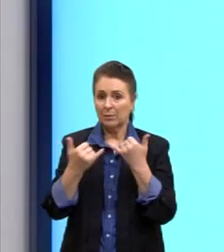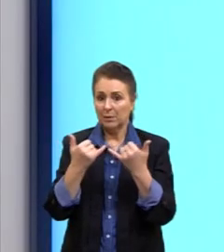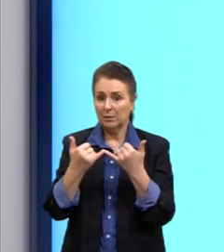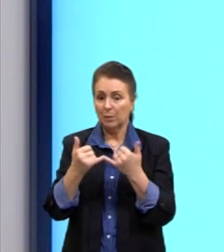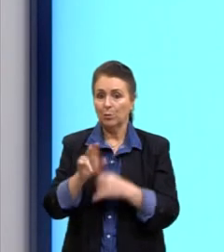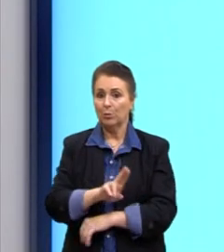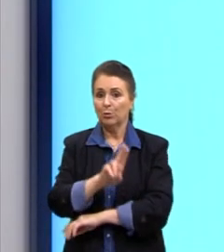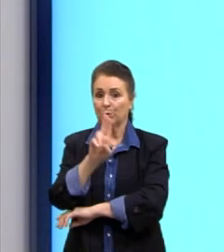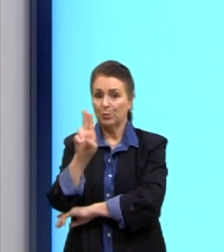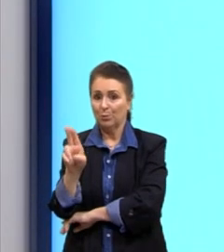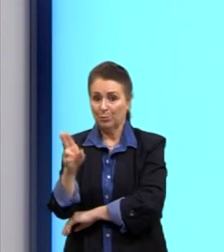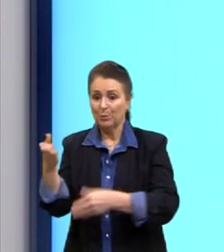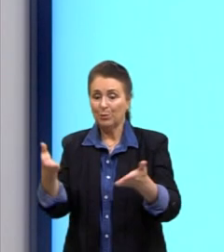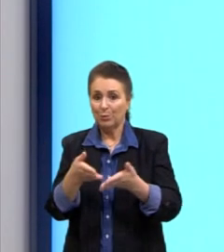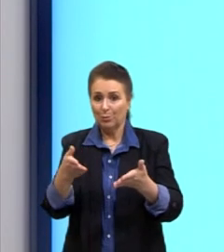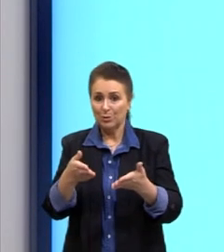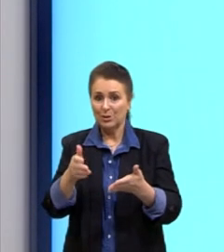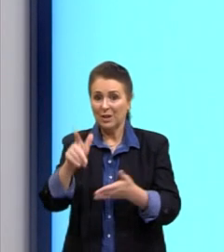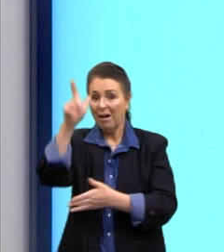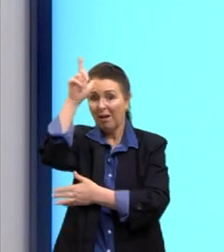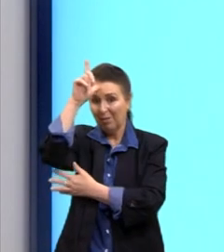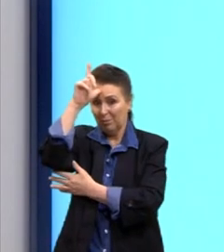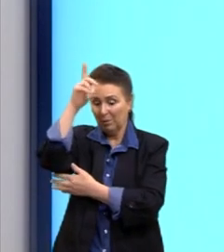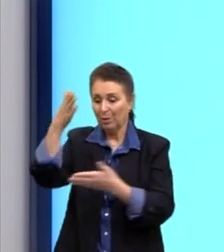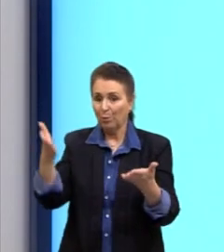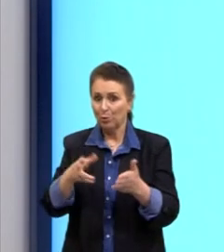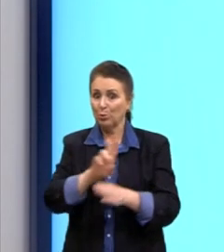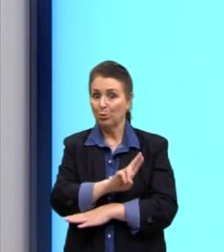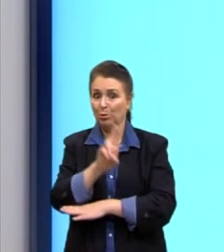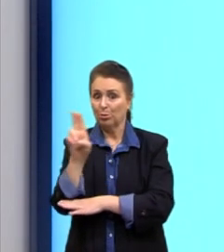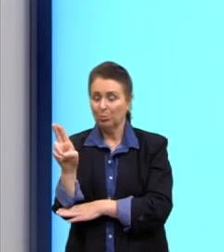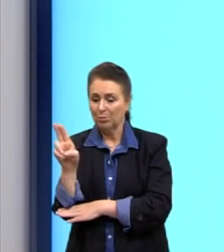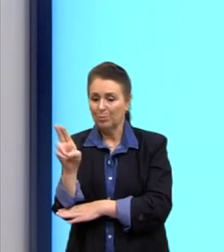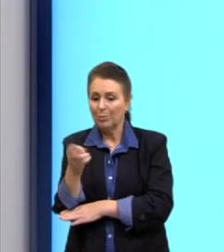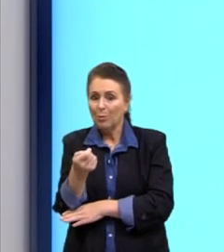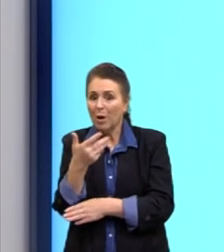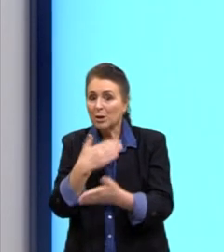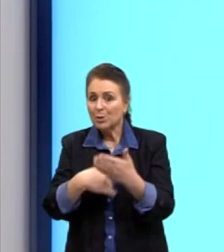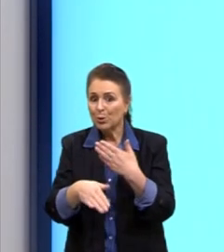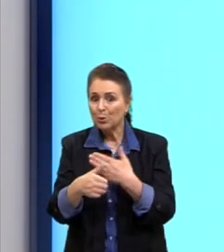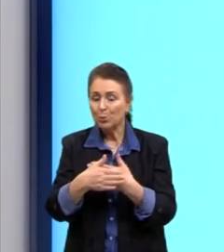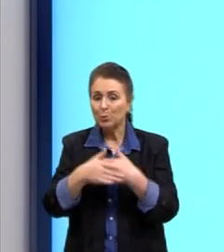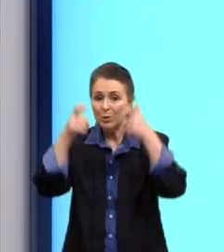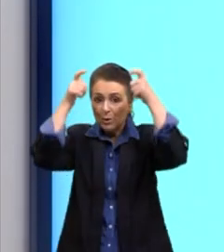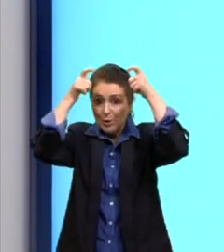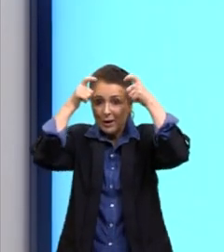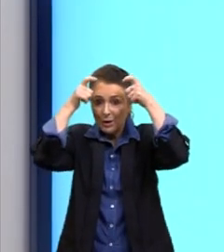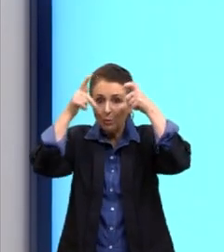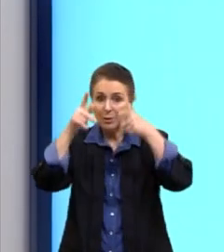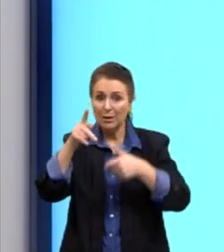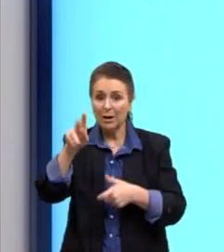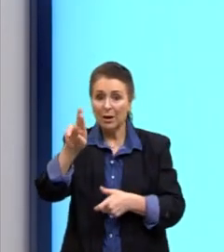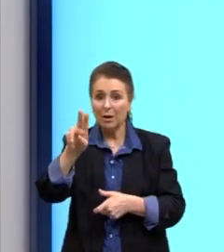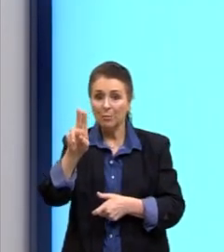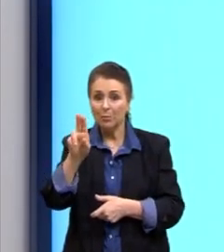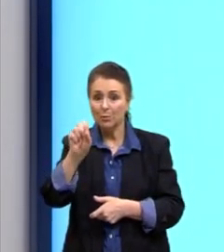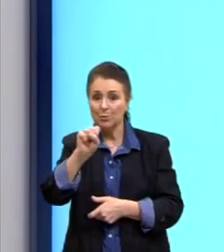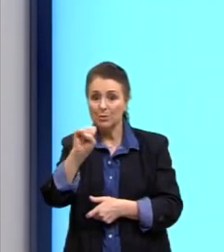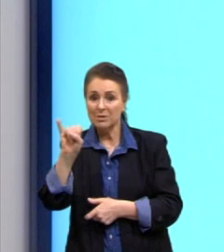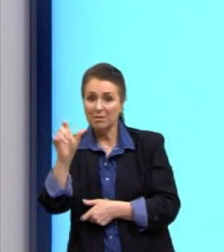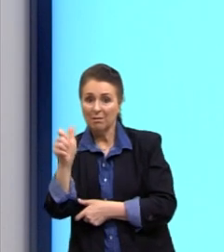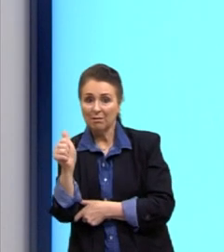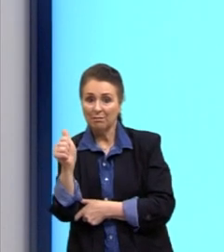chama hoje em dia de Alemanha, era, em grande parte, o reino da Prússia. A própria